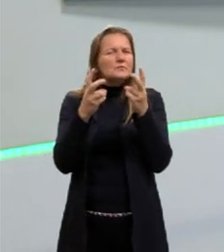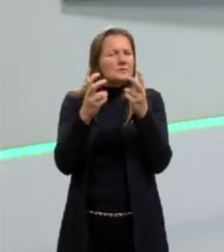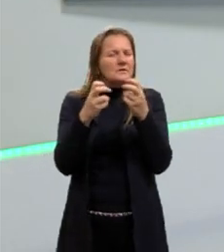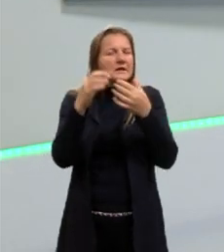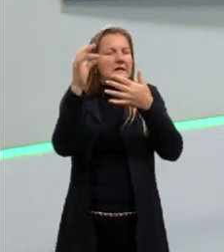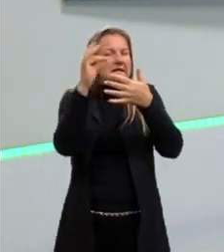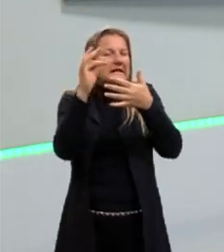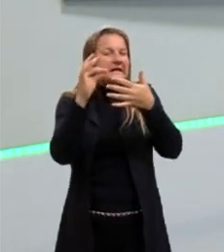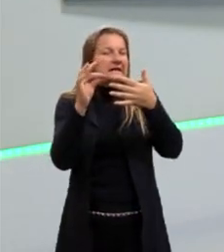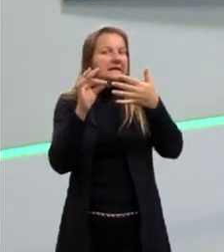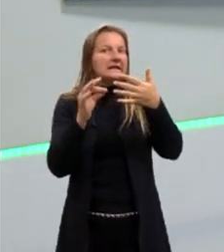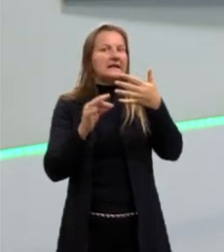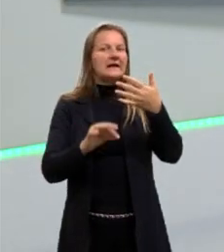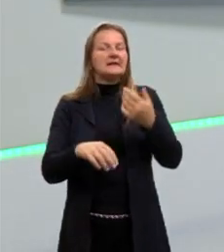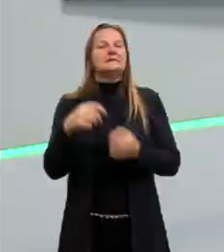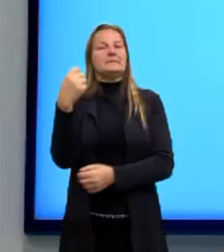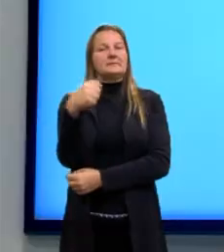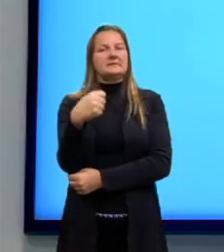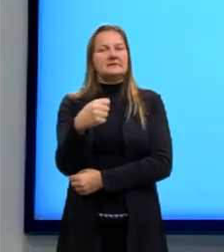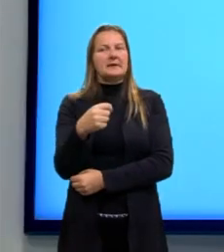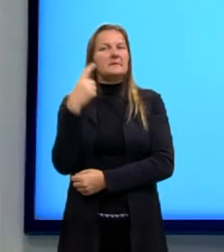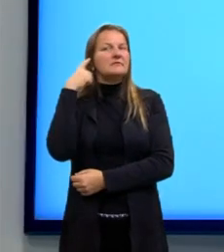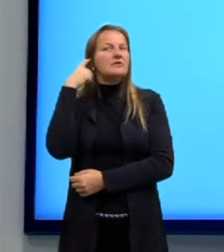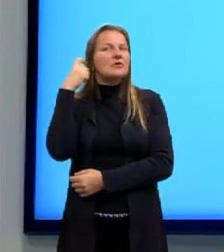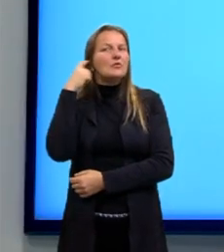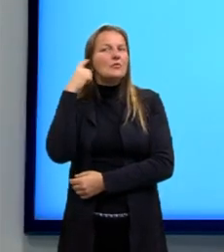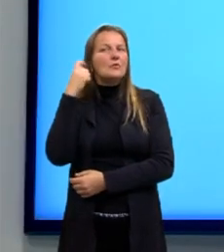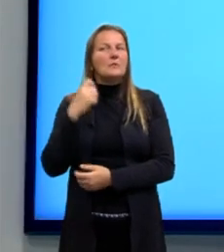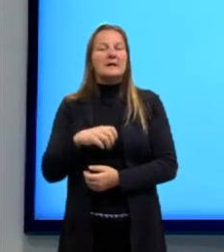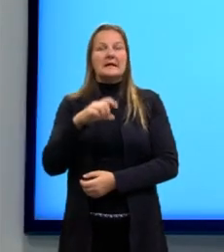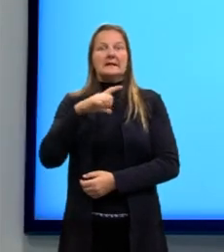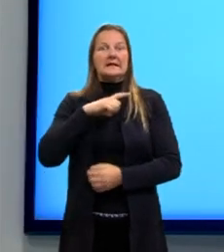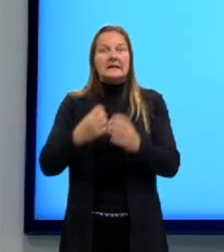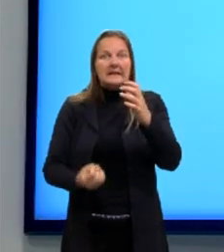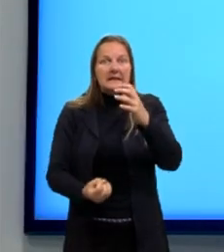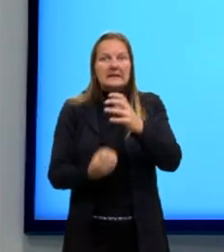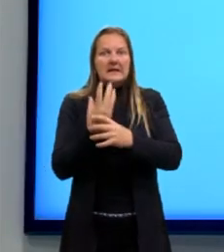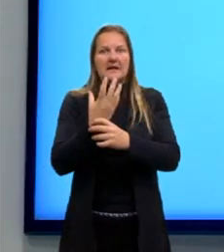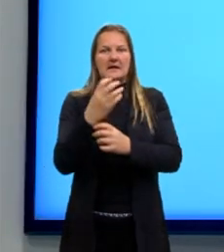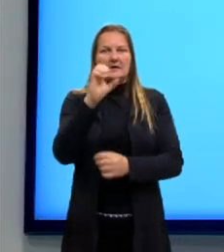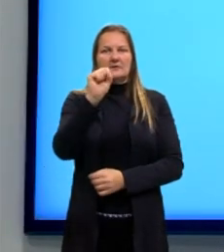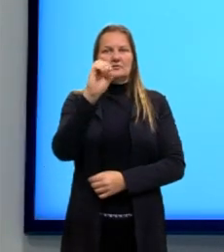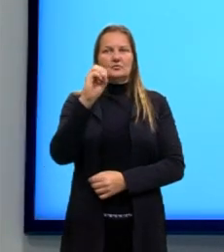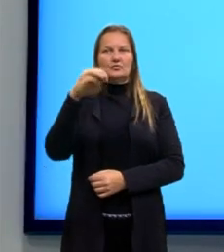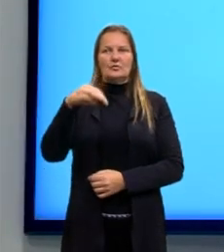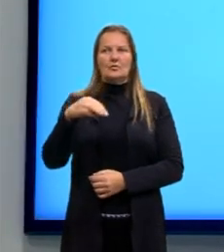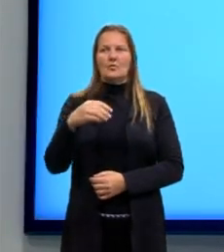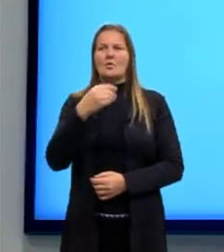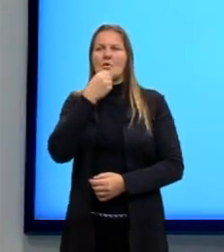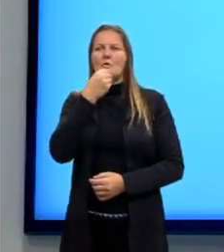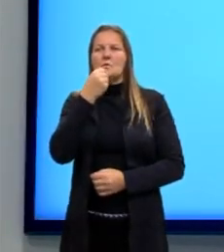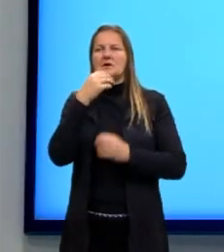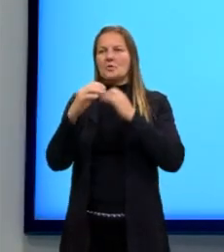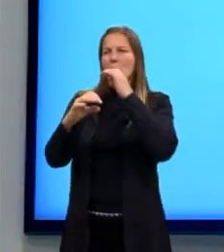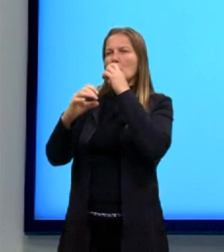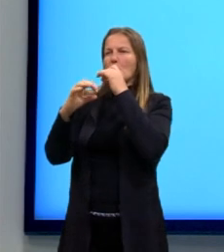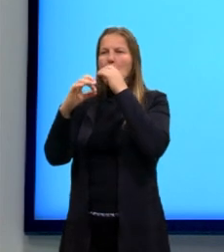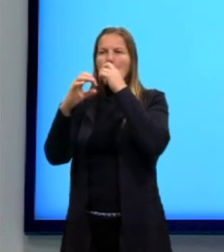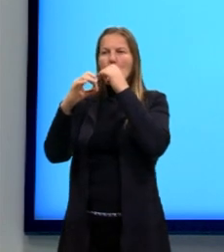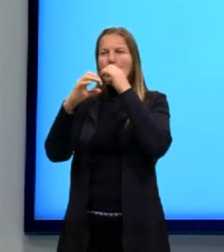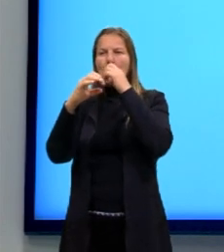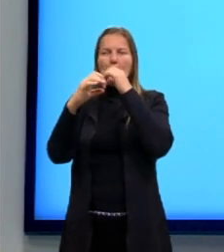indícios, né? Que a gente precisa que haja algo, né? Entre, por exemplo, aqui o menino que está tocando, né? O instrumento.